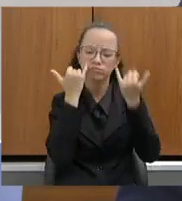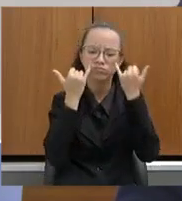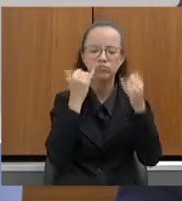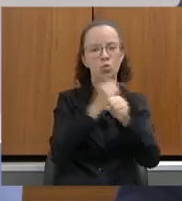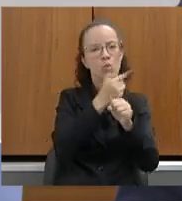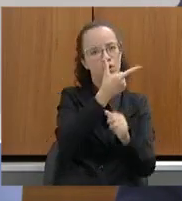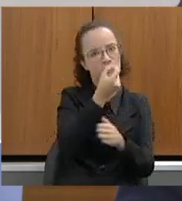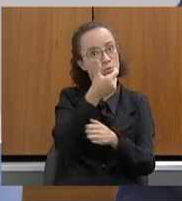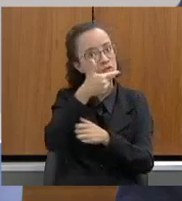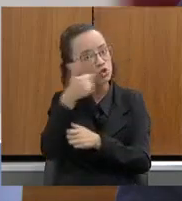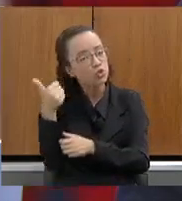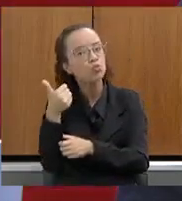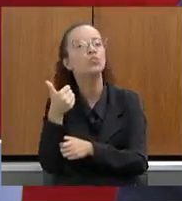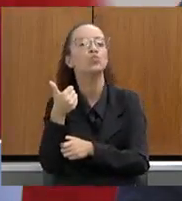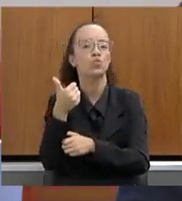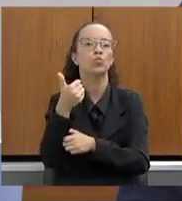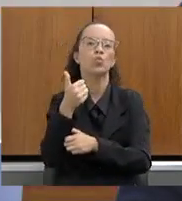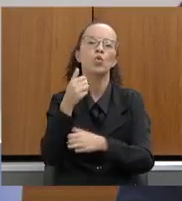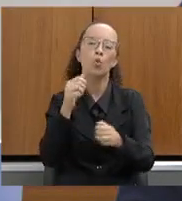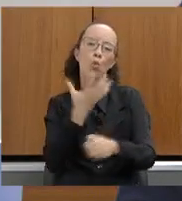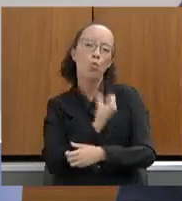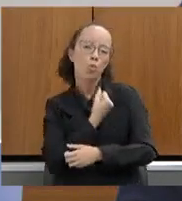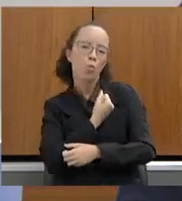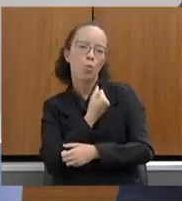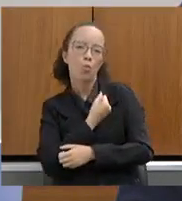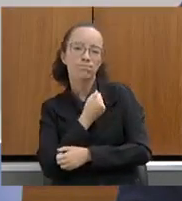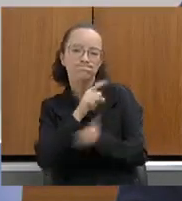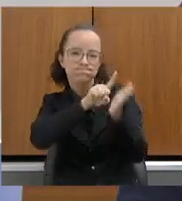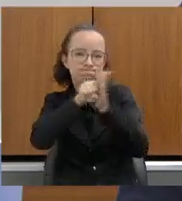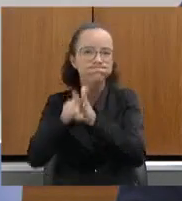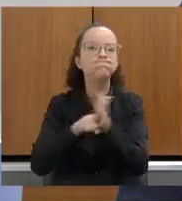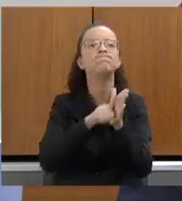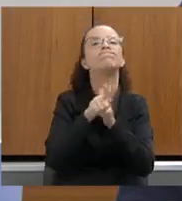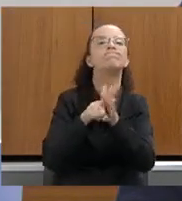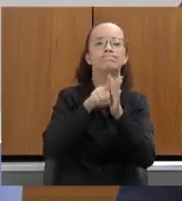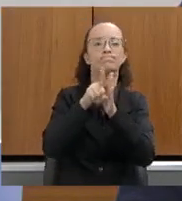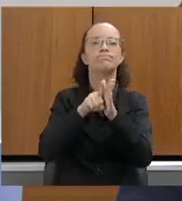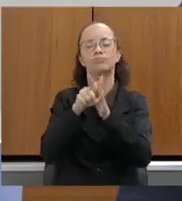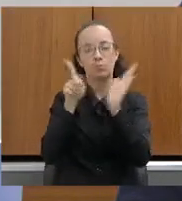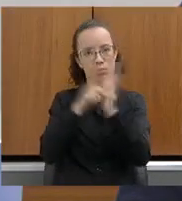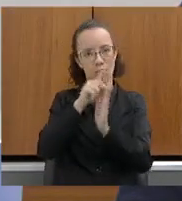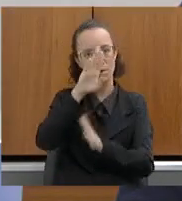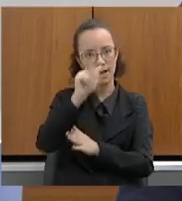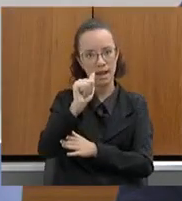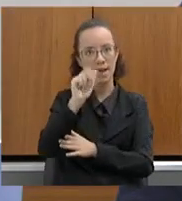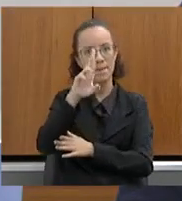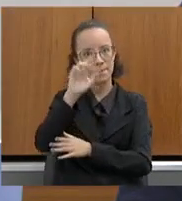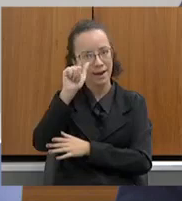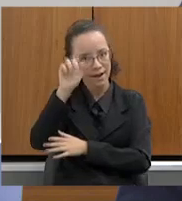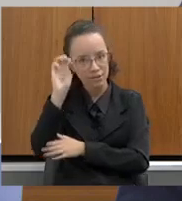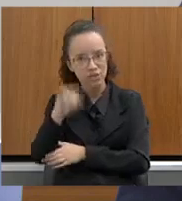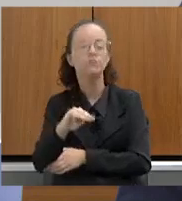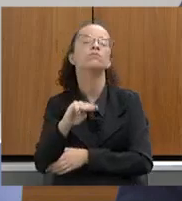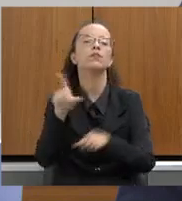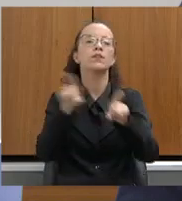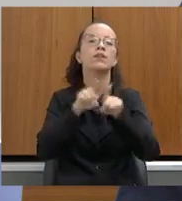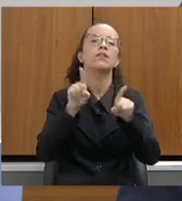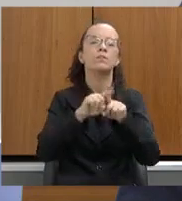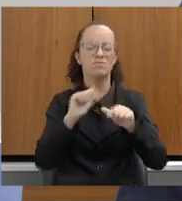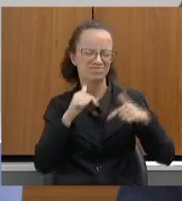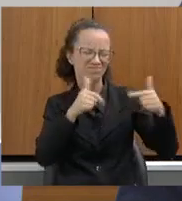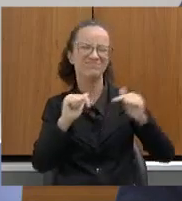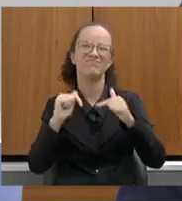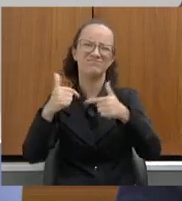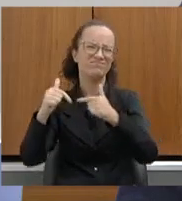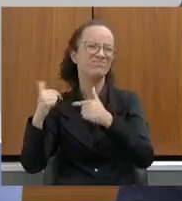2021, no número de fiscalizações realizadas nessas barragens. Além disso, diversas outras ações têm sido